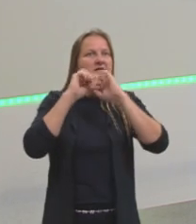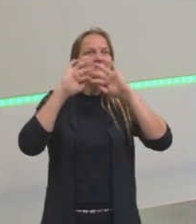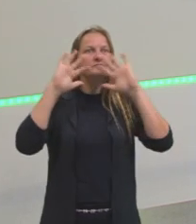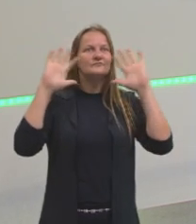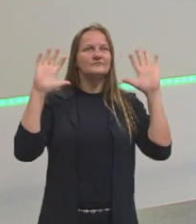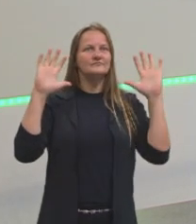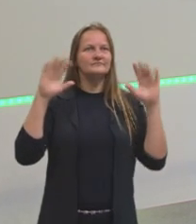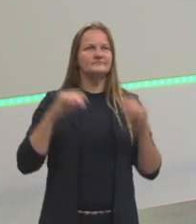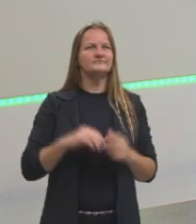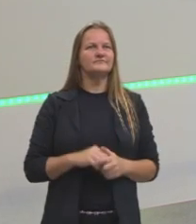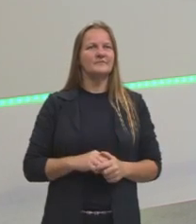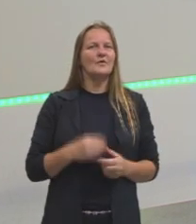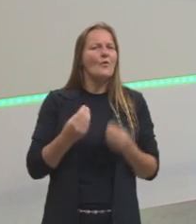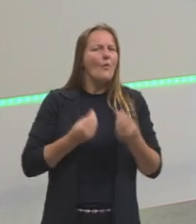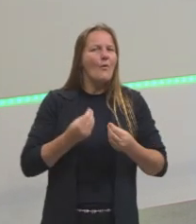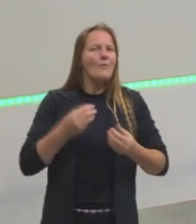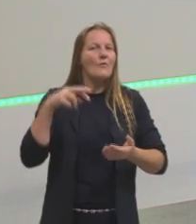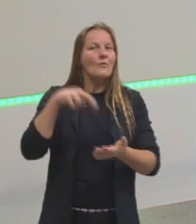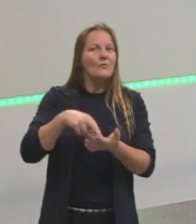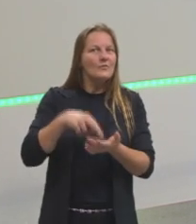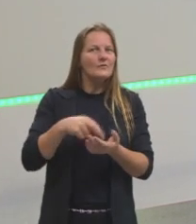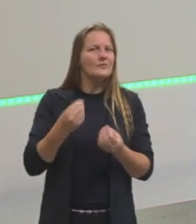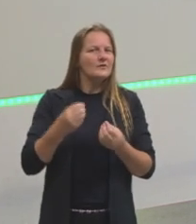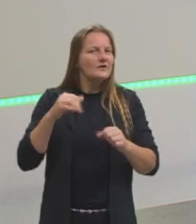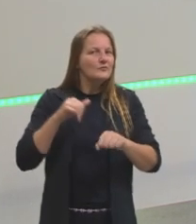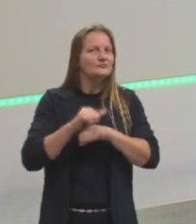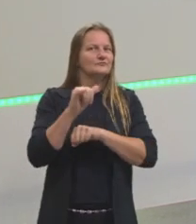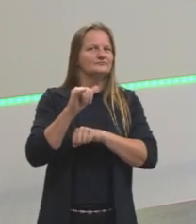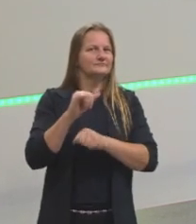vocês consigam entender realmente o que está acontecendo.